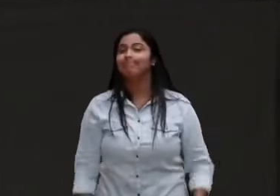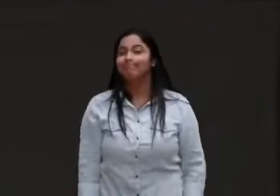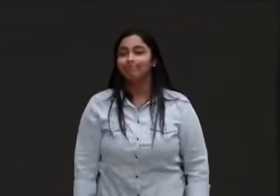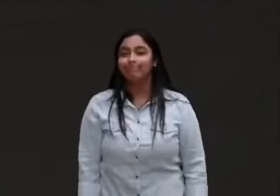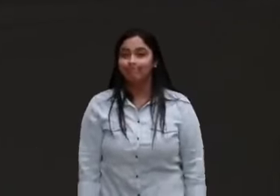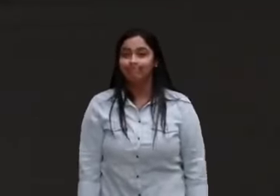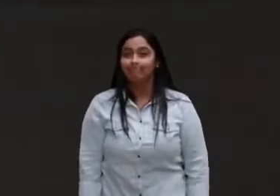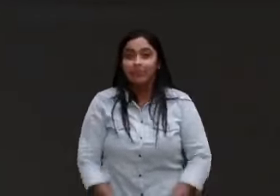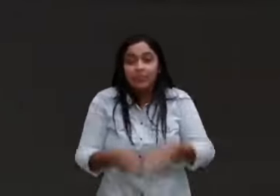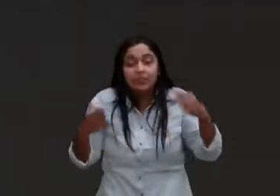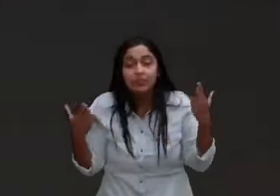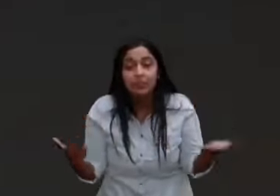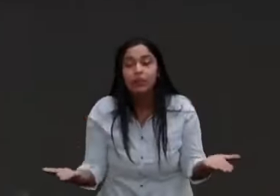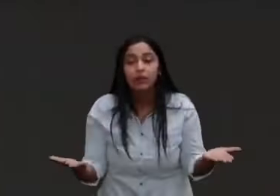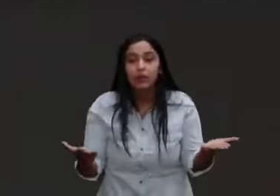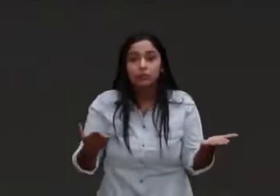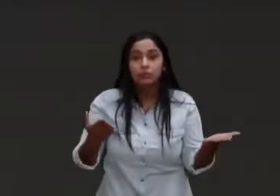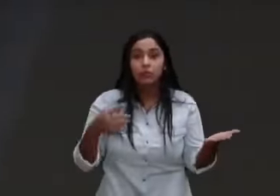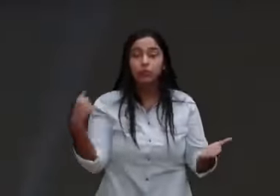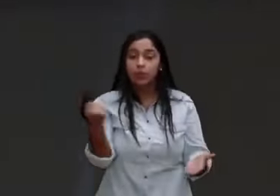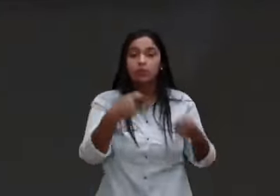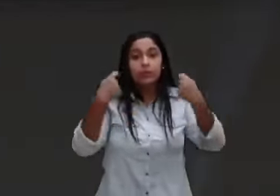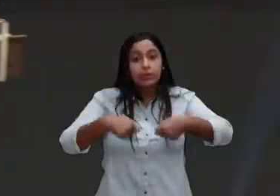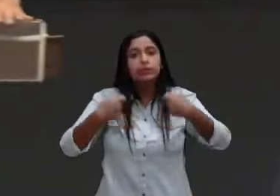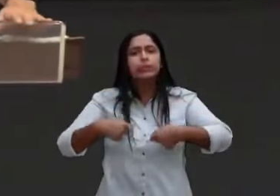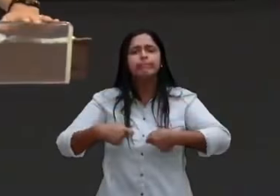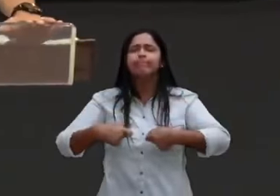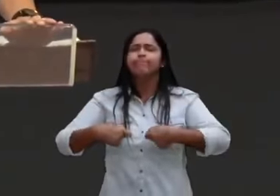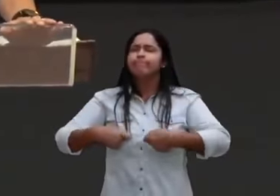Então, gente, então nós temos que reconhecer, que é Deus.